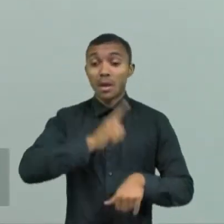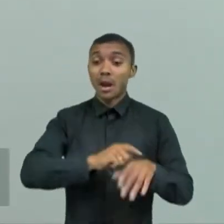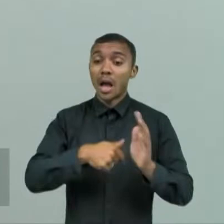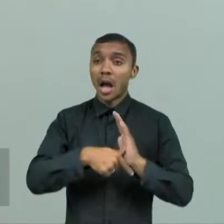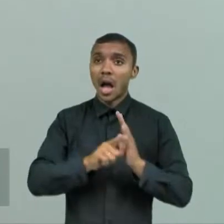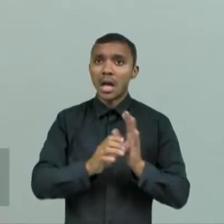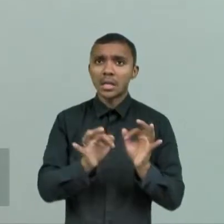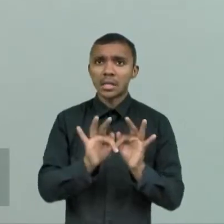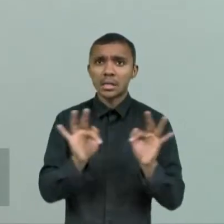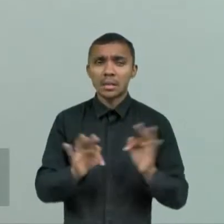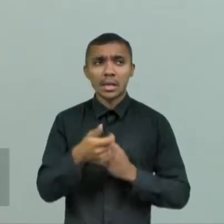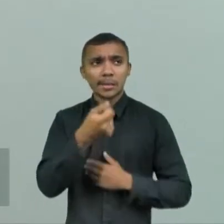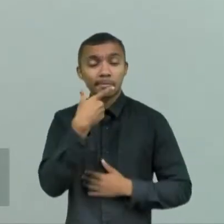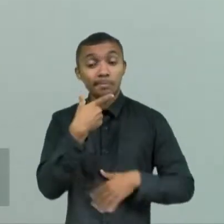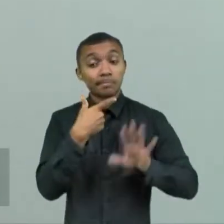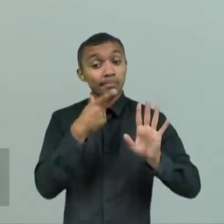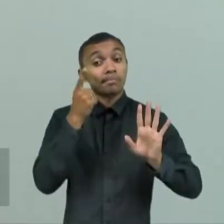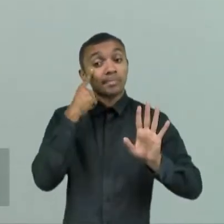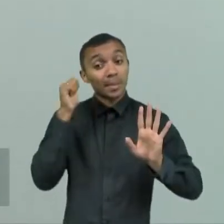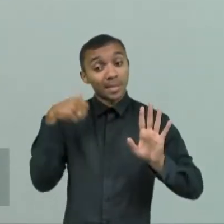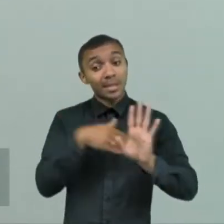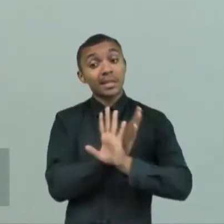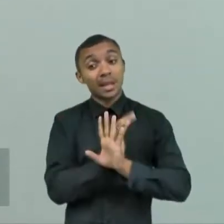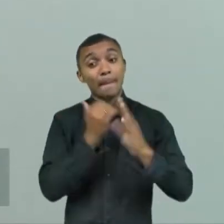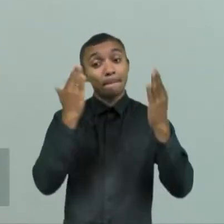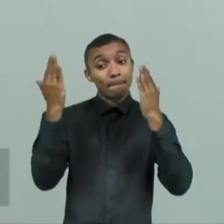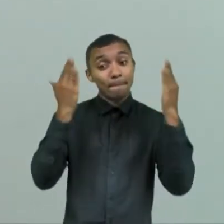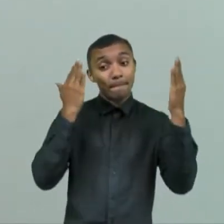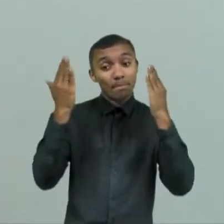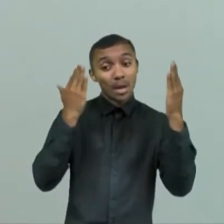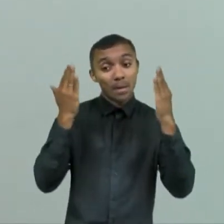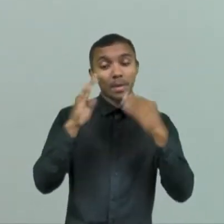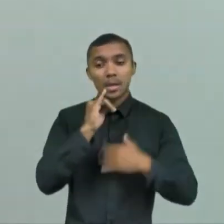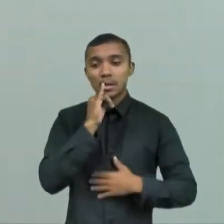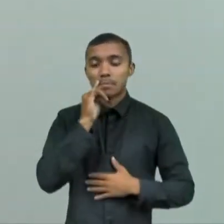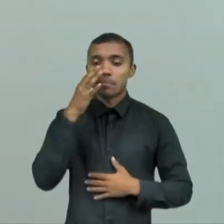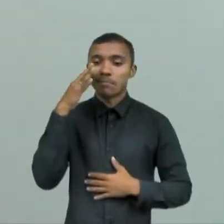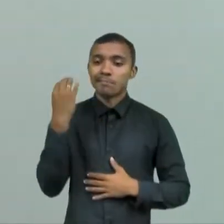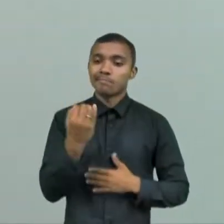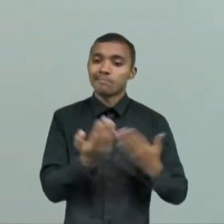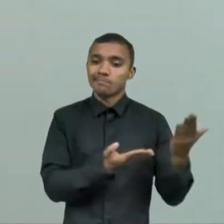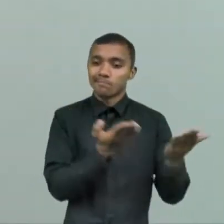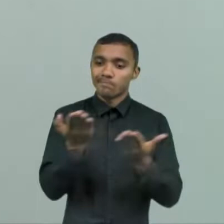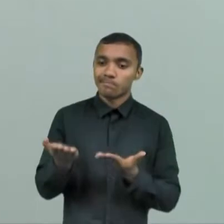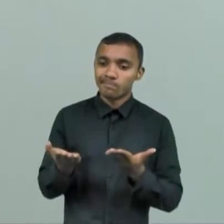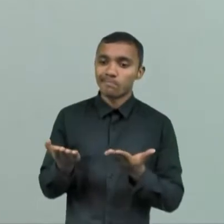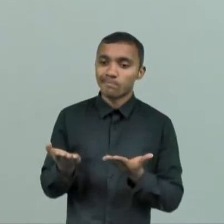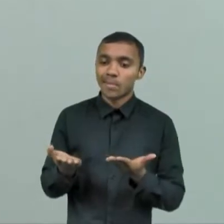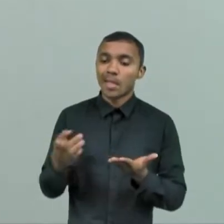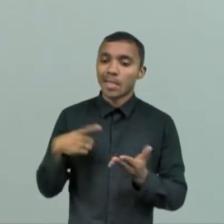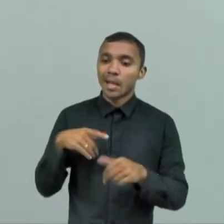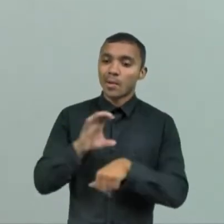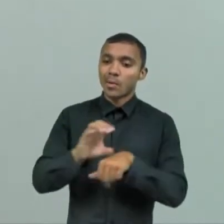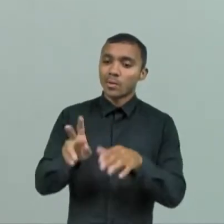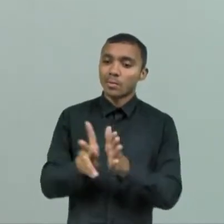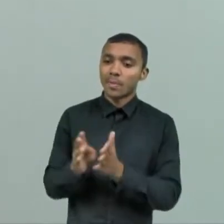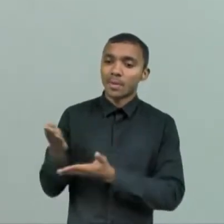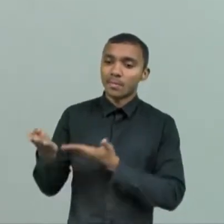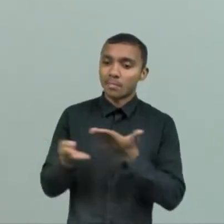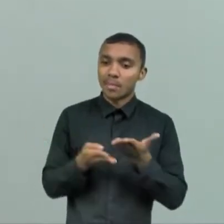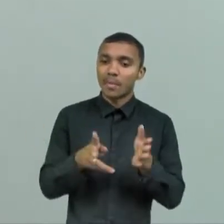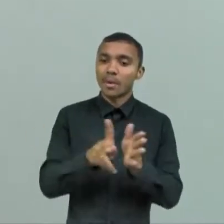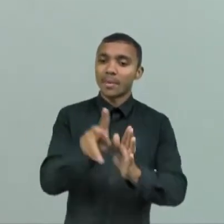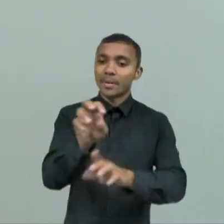precisa de um acompanhamento terapêutico. Nós, por exemplo, na atenção primária, nós temos os grupos de terapia comunitária, que são